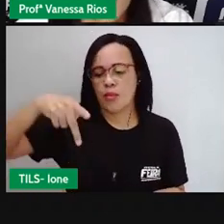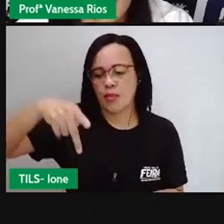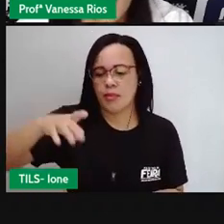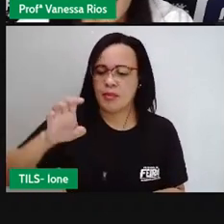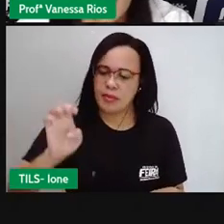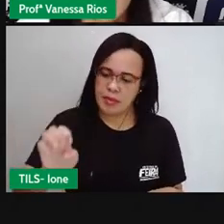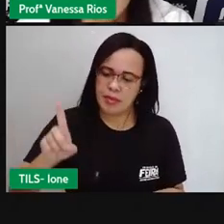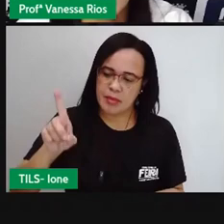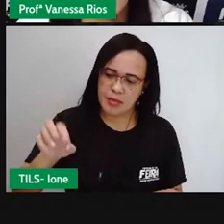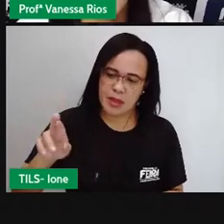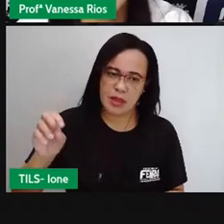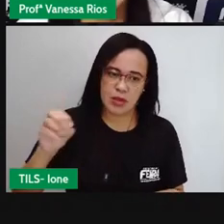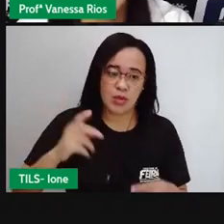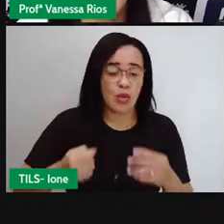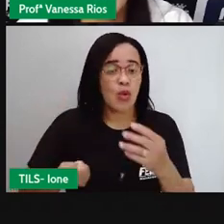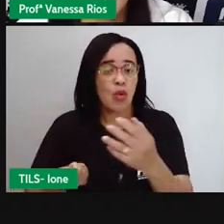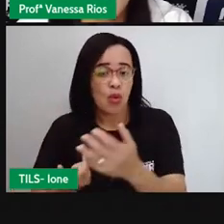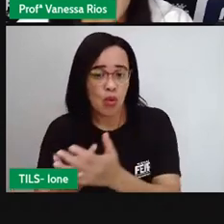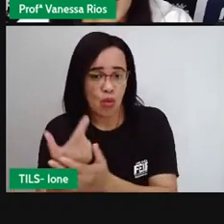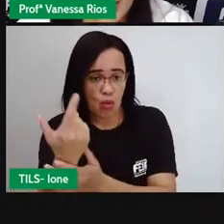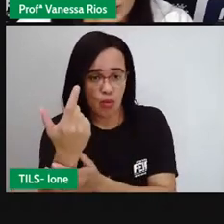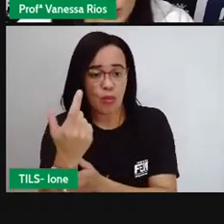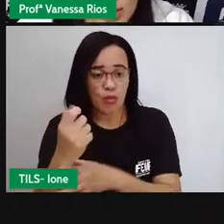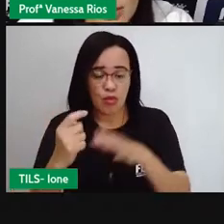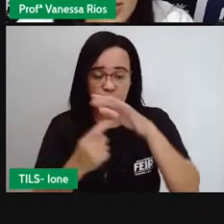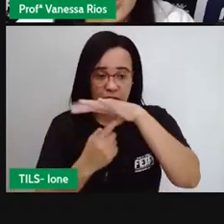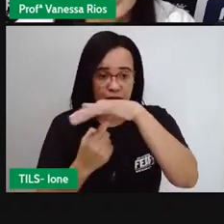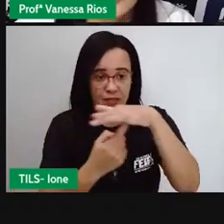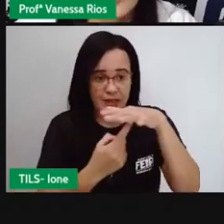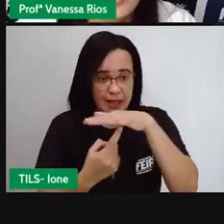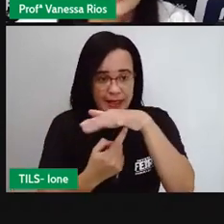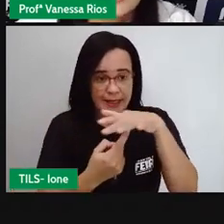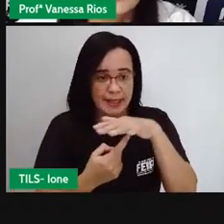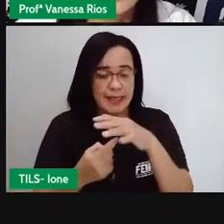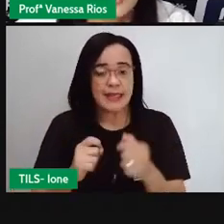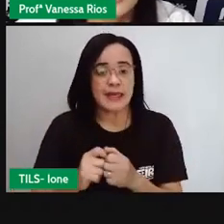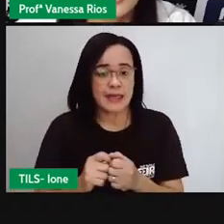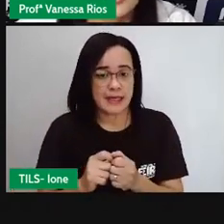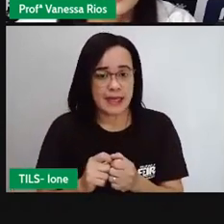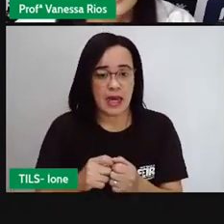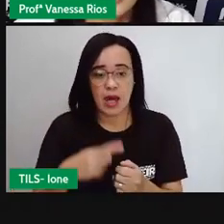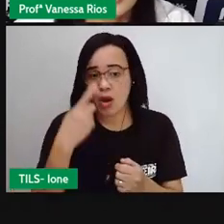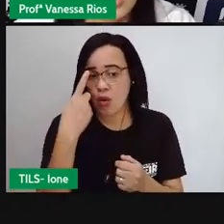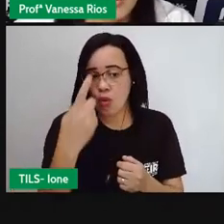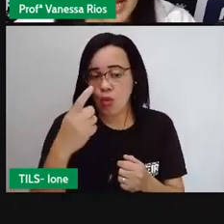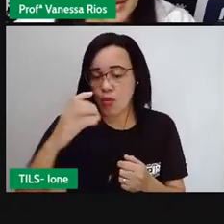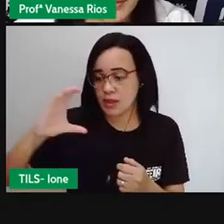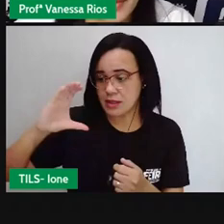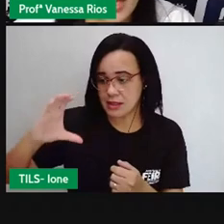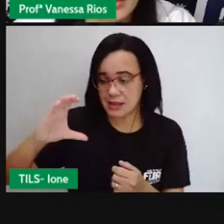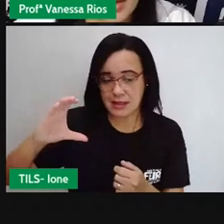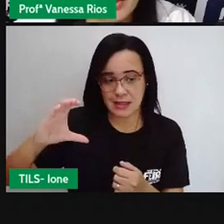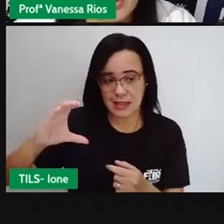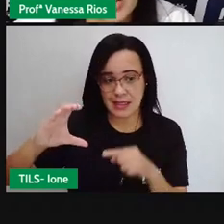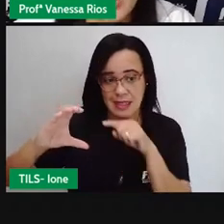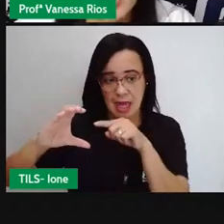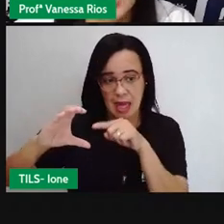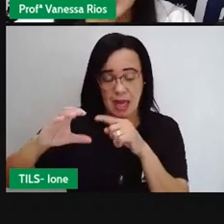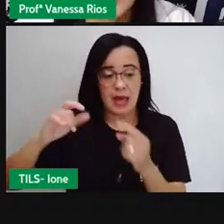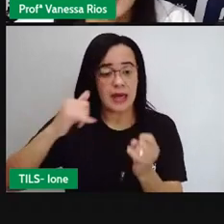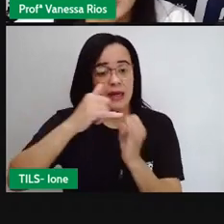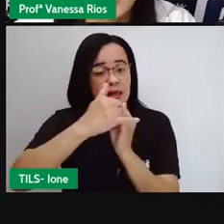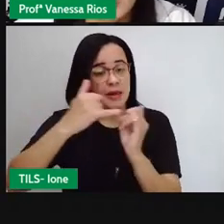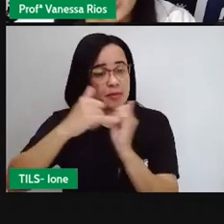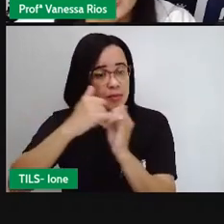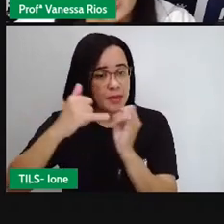laranjas deu quarenta laranjas para Lucas quantas laranjas sobraram? então a primeira coisa